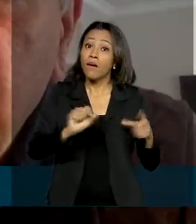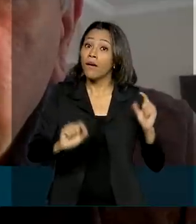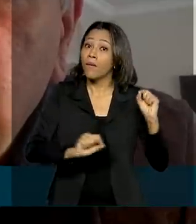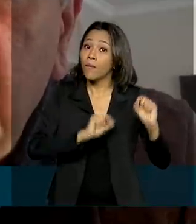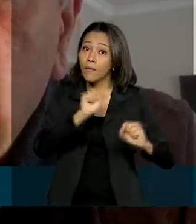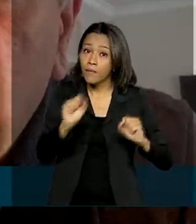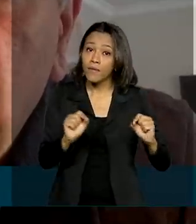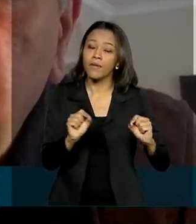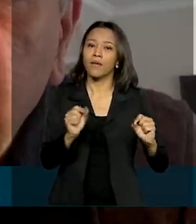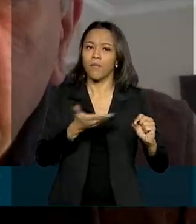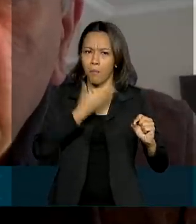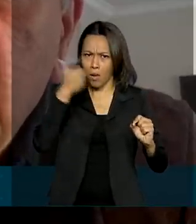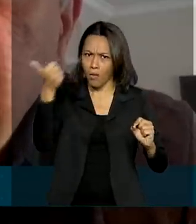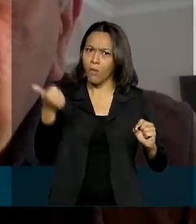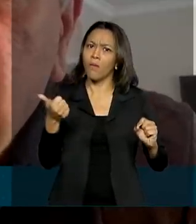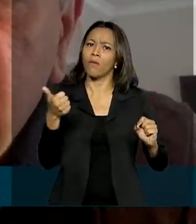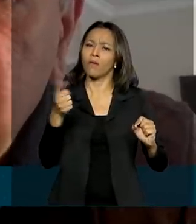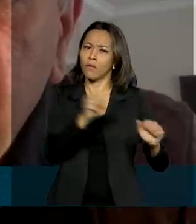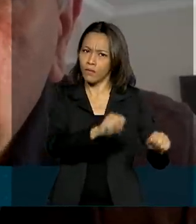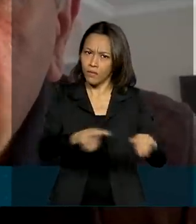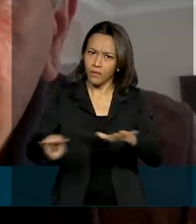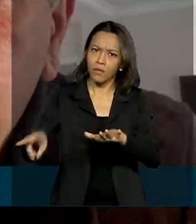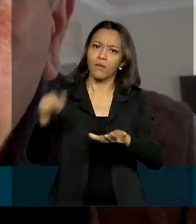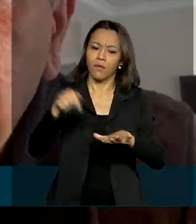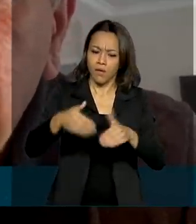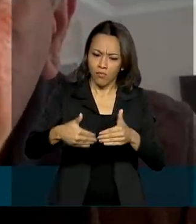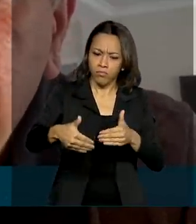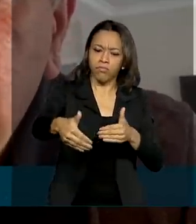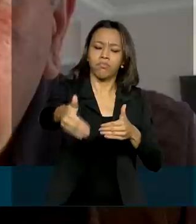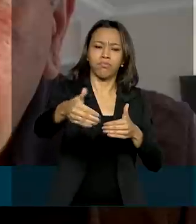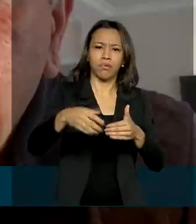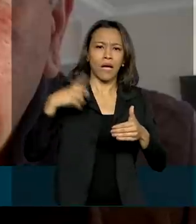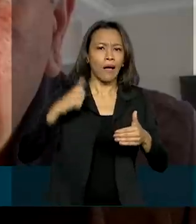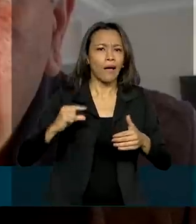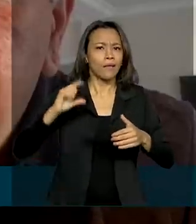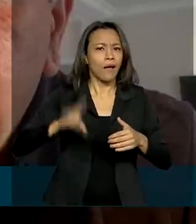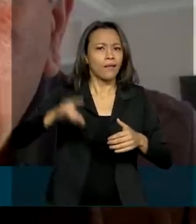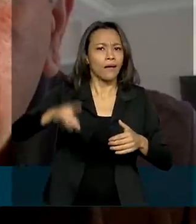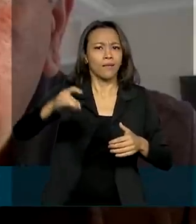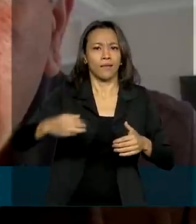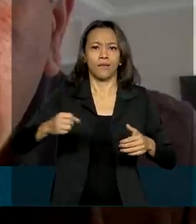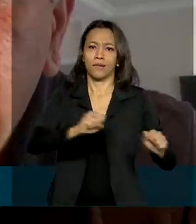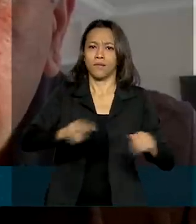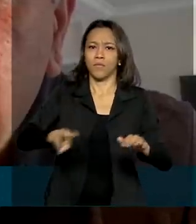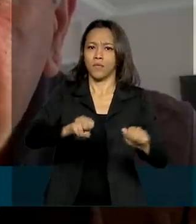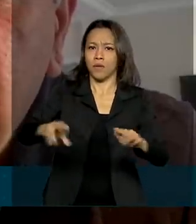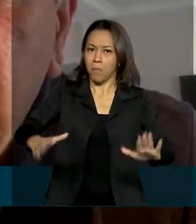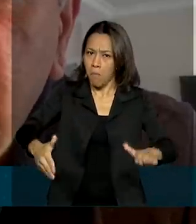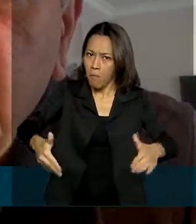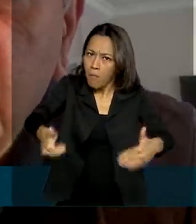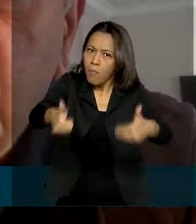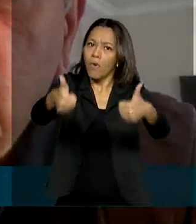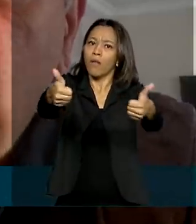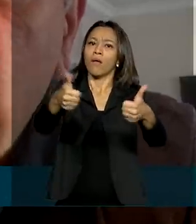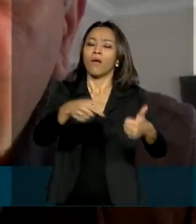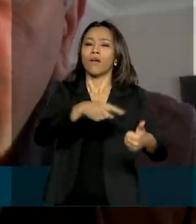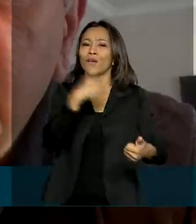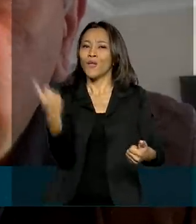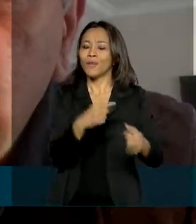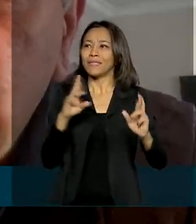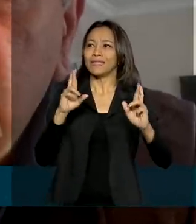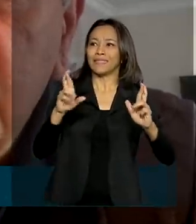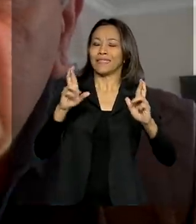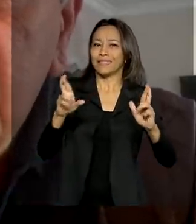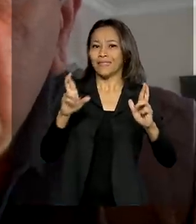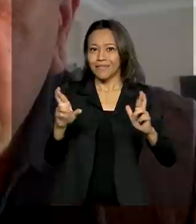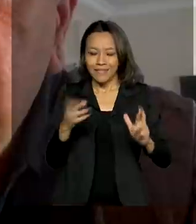aí uma melhora, melhora que já vem acontecendo a cada semana e a expectativa é que a gente possa aí ter um bom